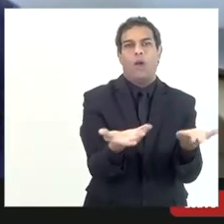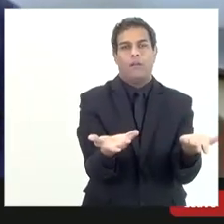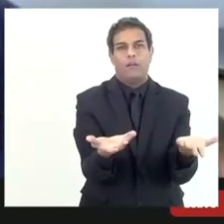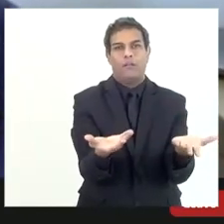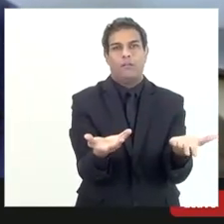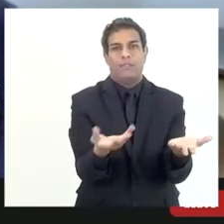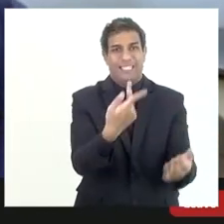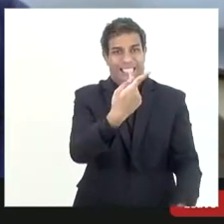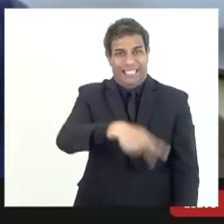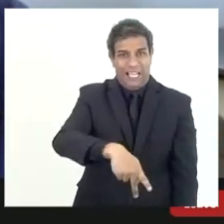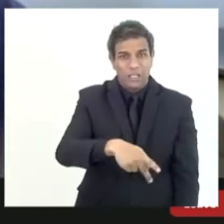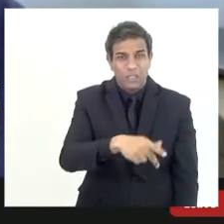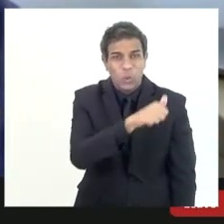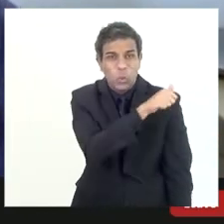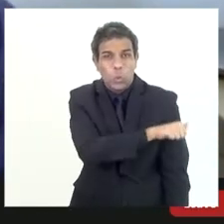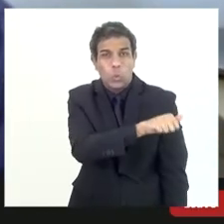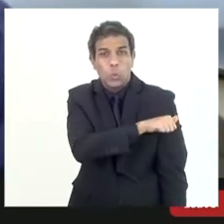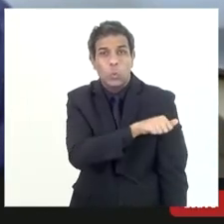existente